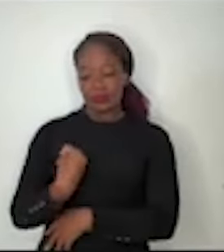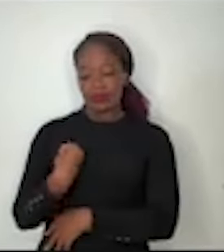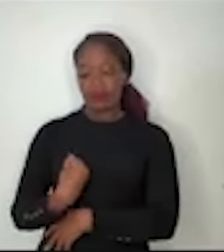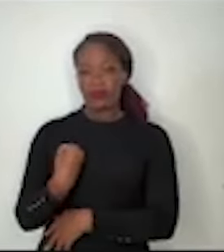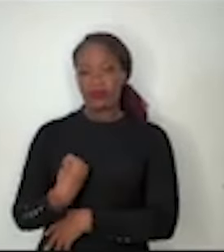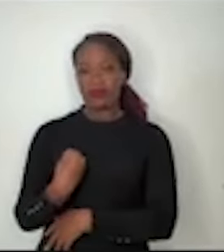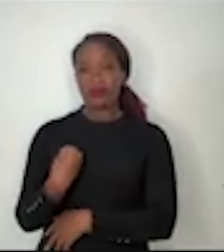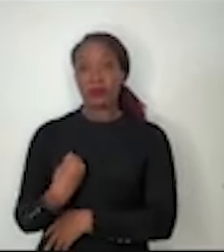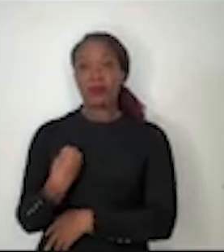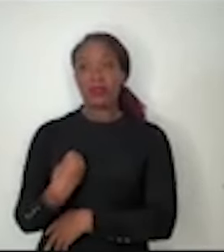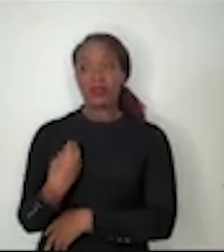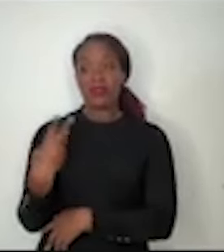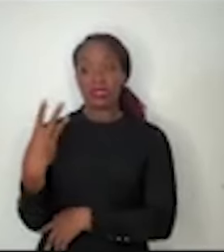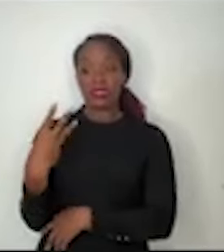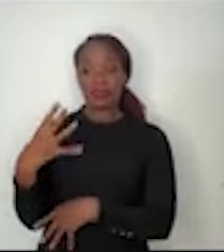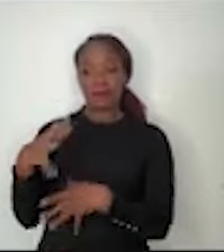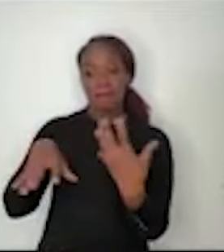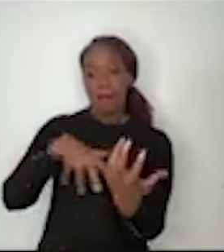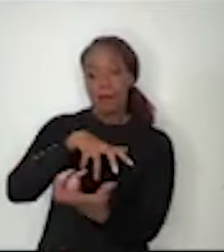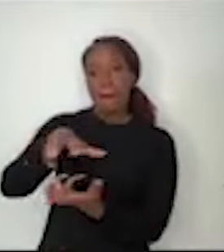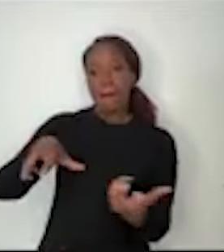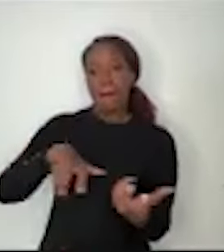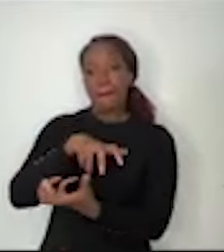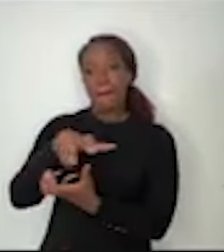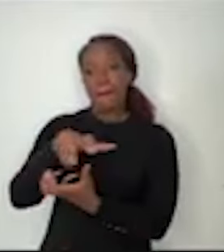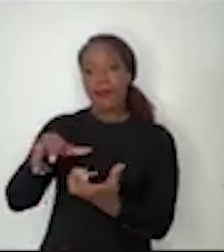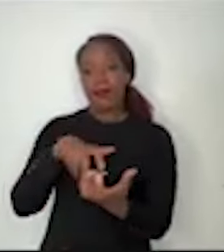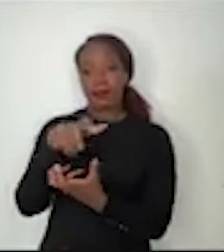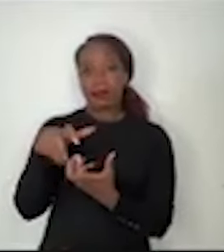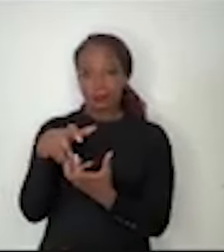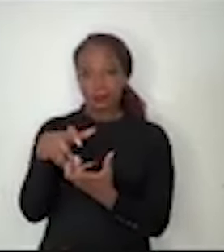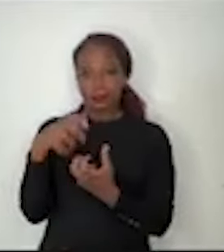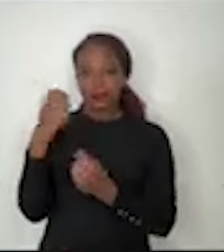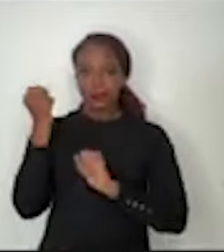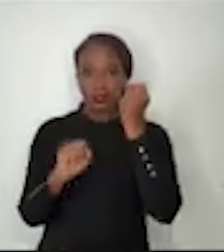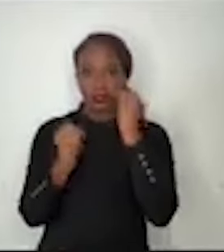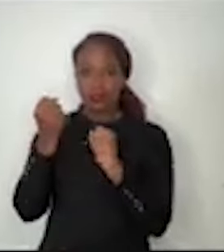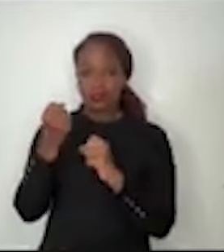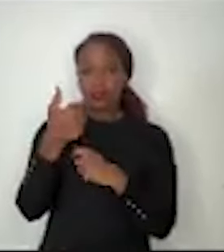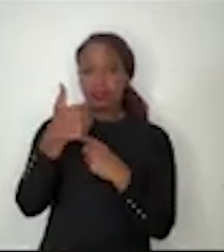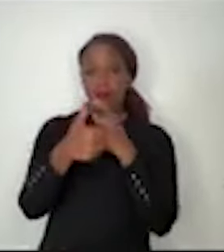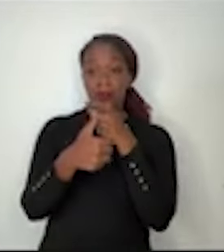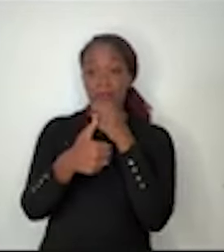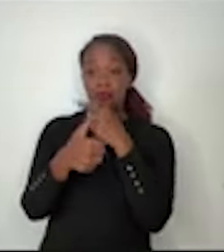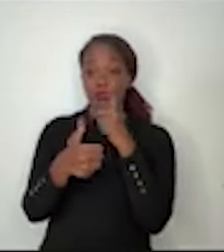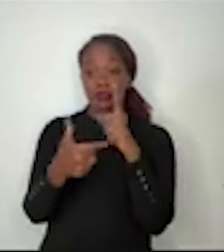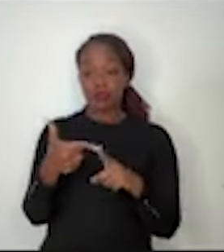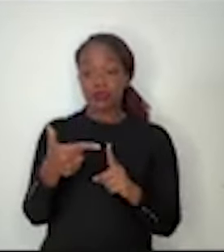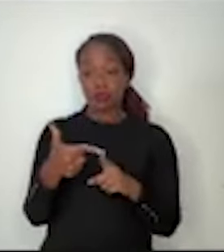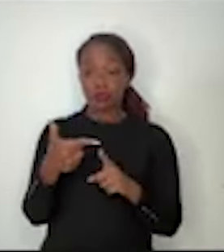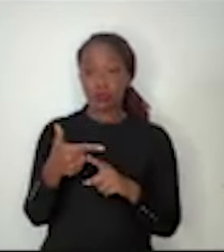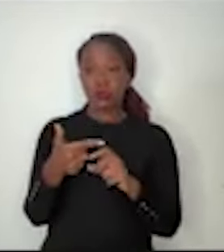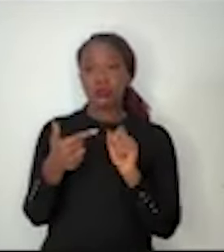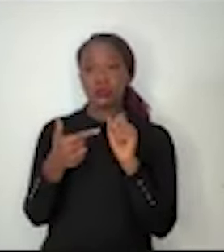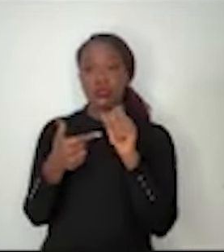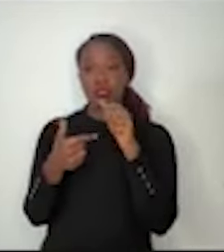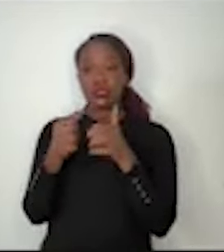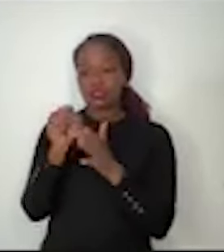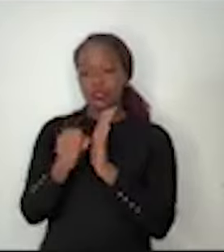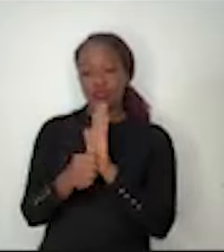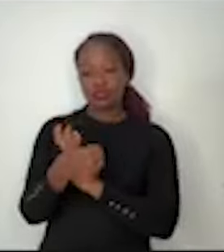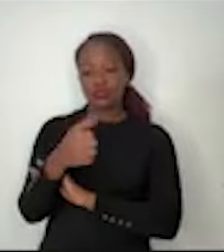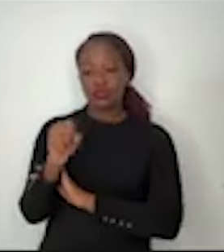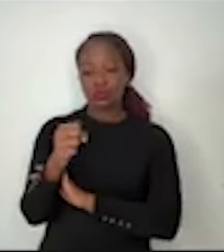terceira revolução industrial. A primeira é simbolizada pelo vapor no século XVIII, a segunda, na virada do